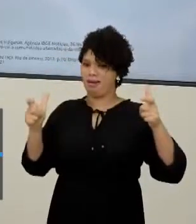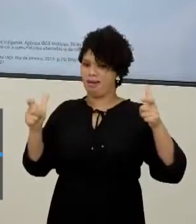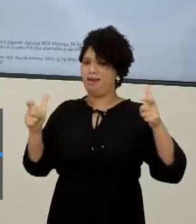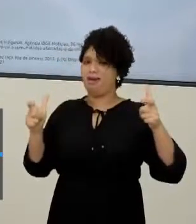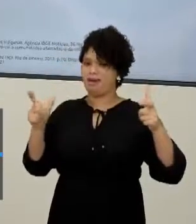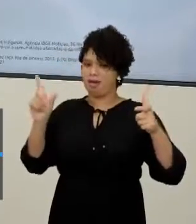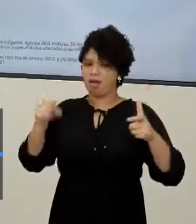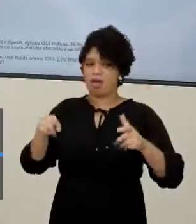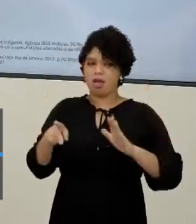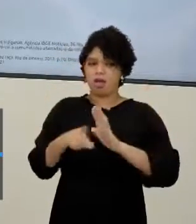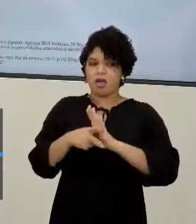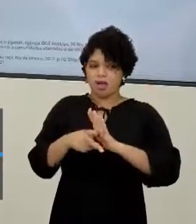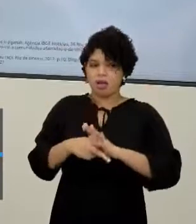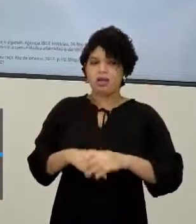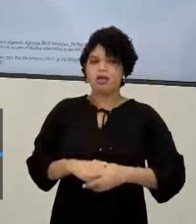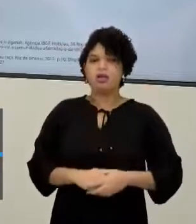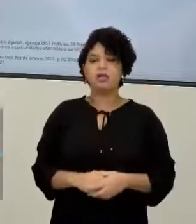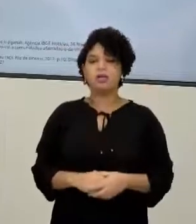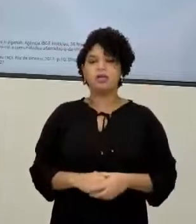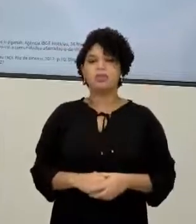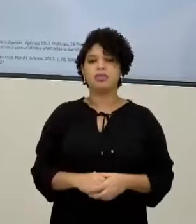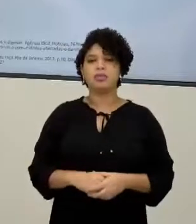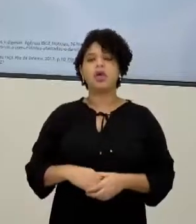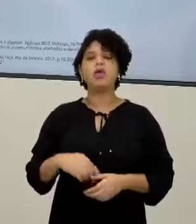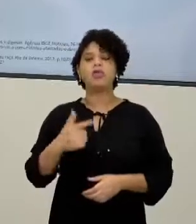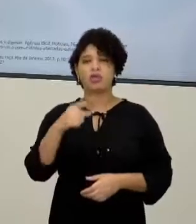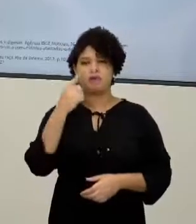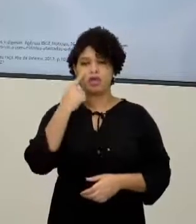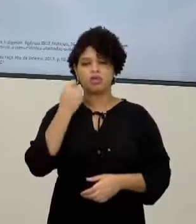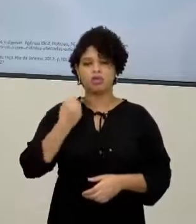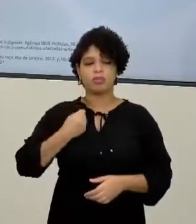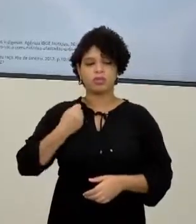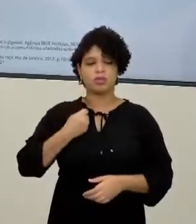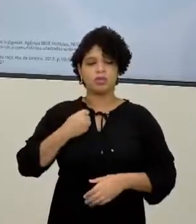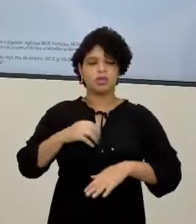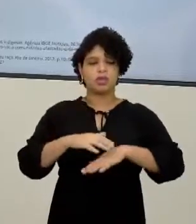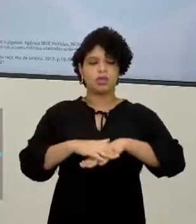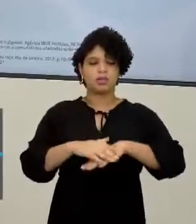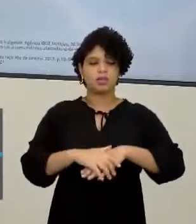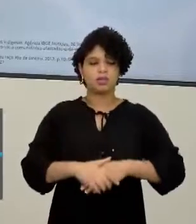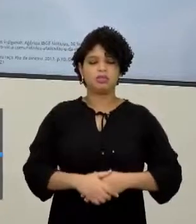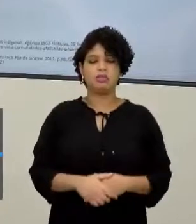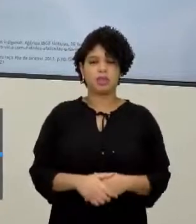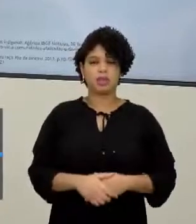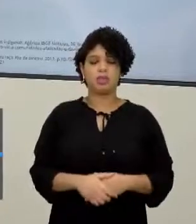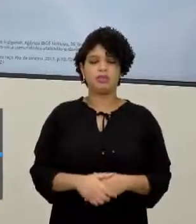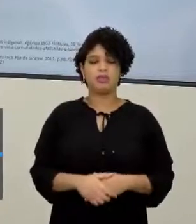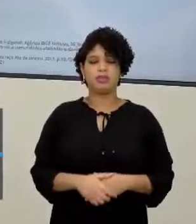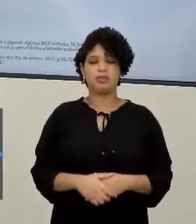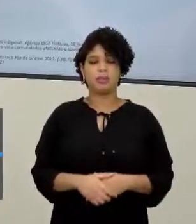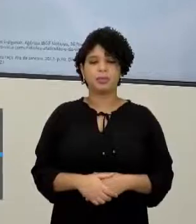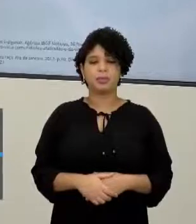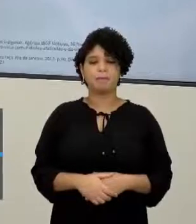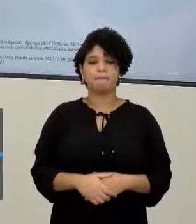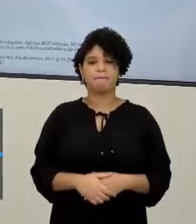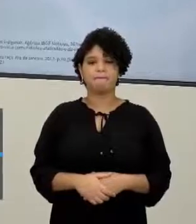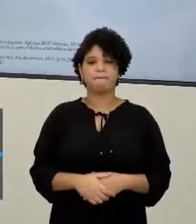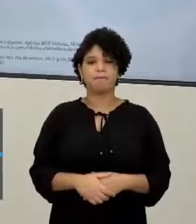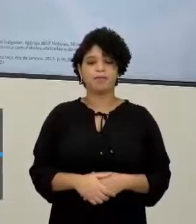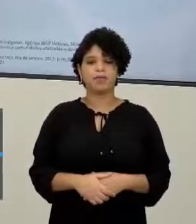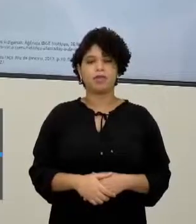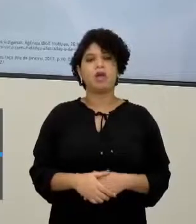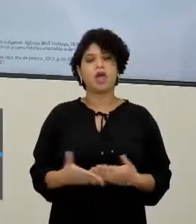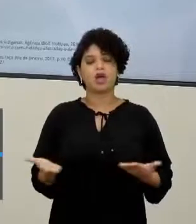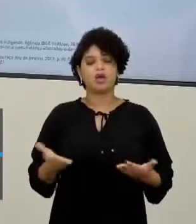Hoje, logicamente Já ultrapassou esses números, né? Até porque haveria o censo em 2020 Mas com a